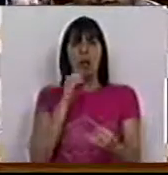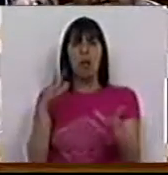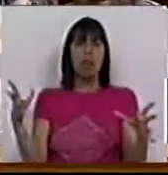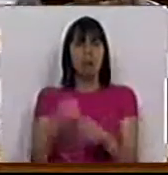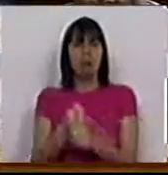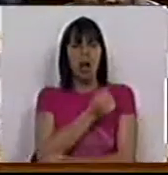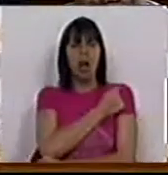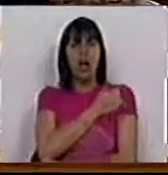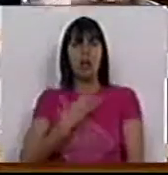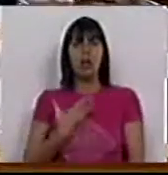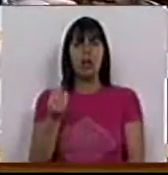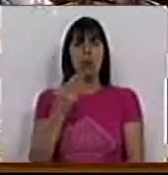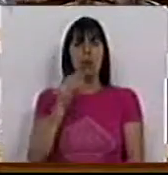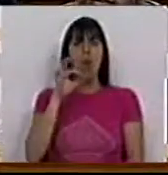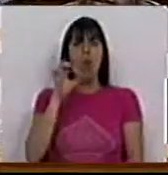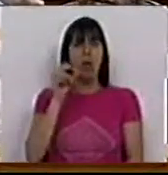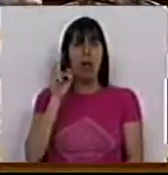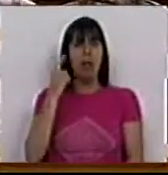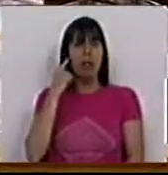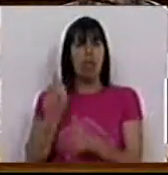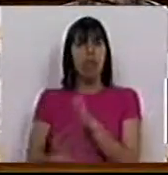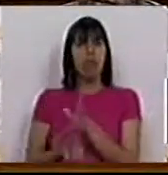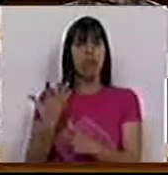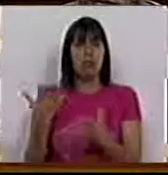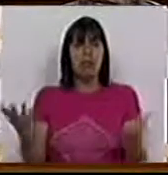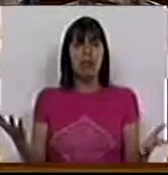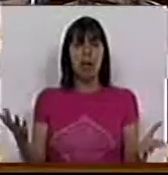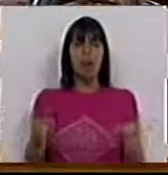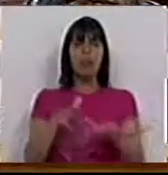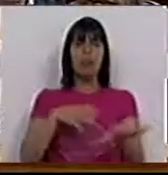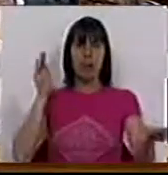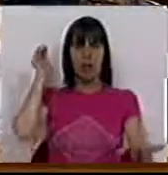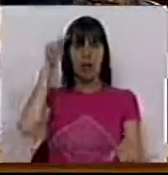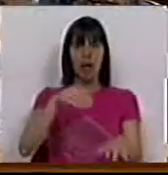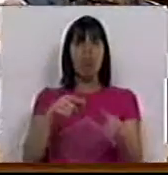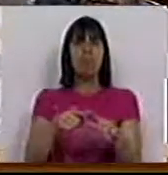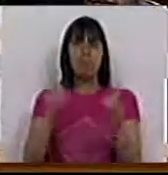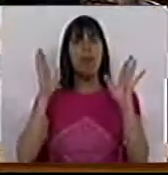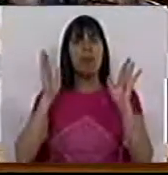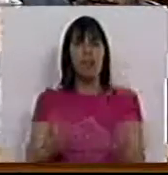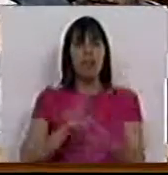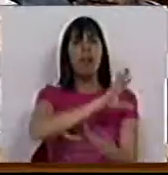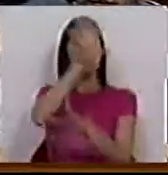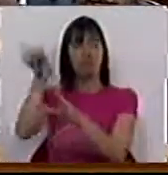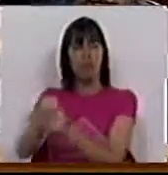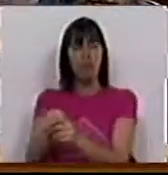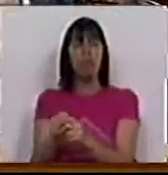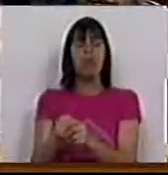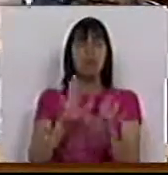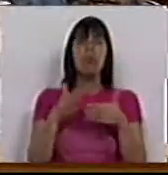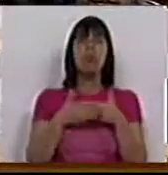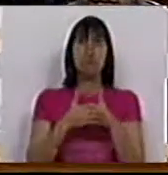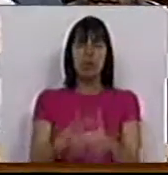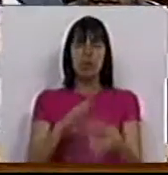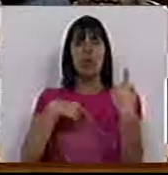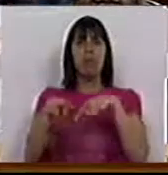extinguir a Casa do Douro 80 anos depois da sua fundação. Portanto, a Assembleia da República tem que ser envolvida num